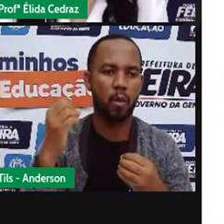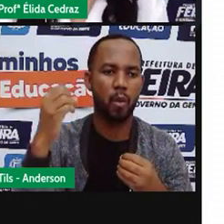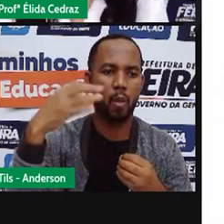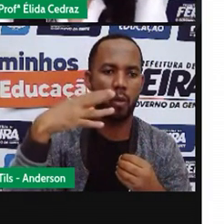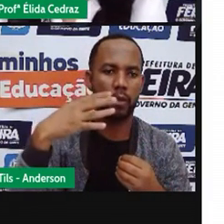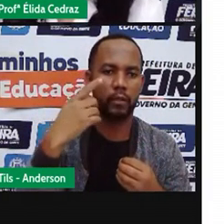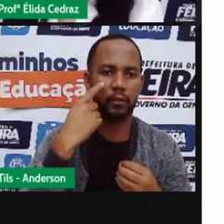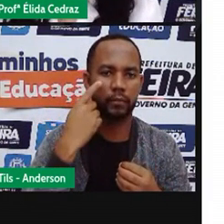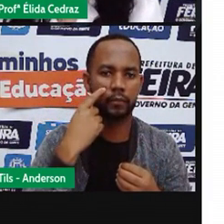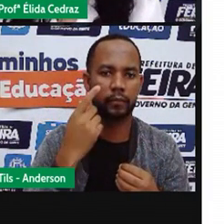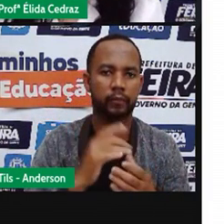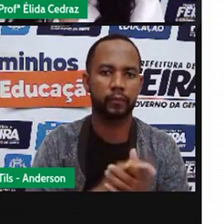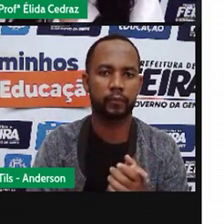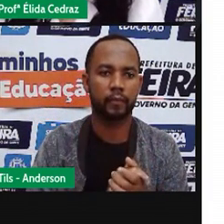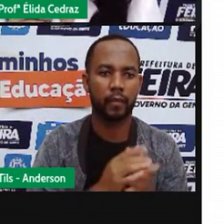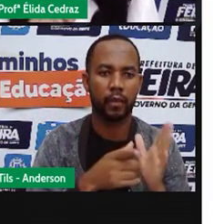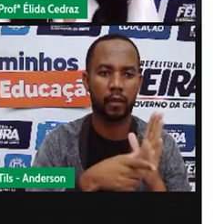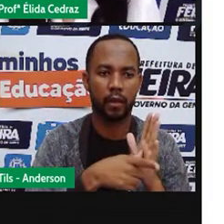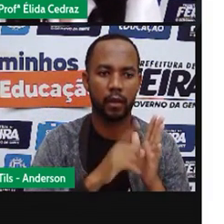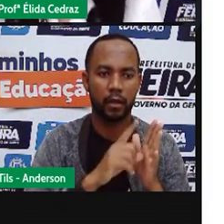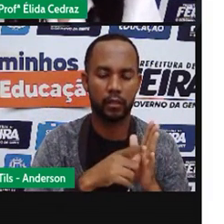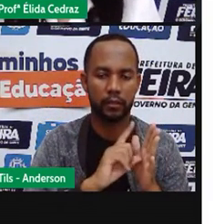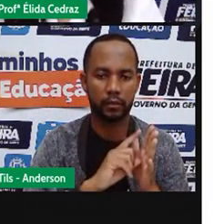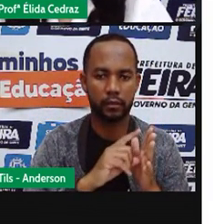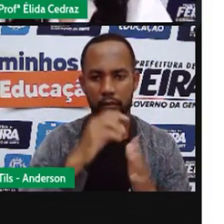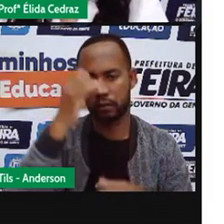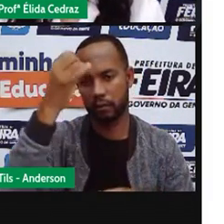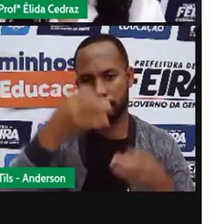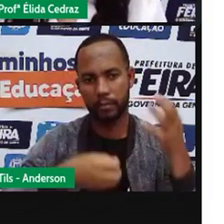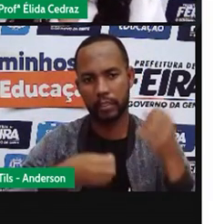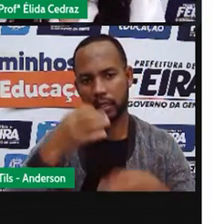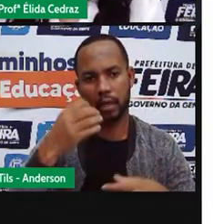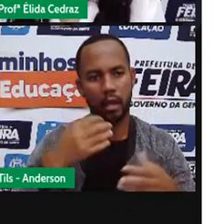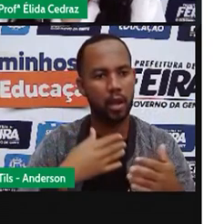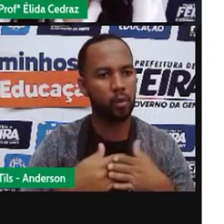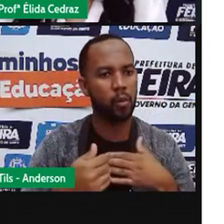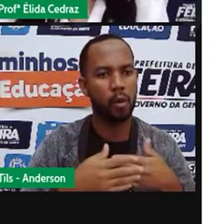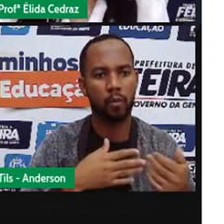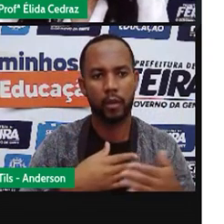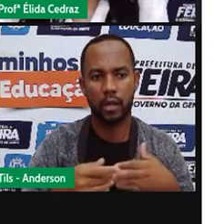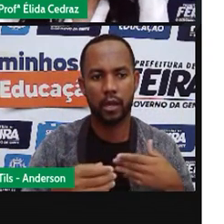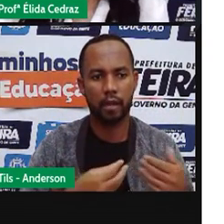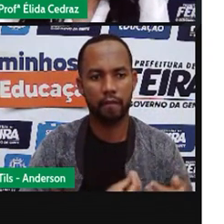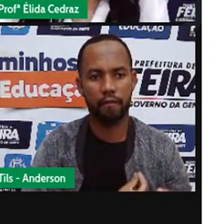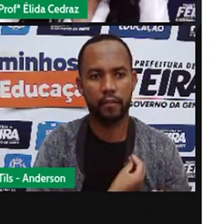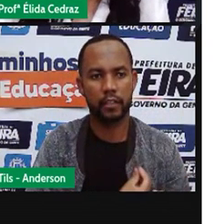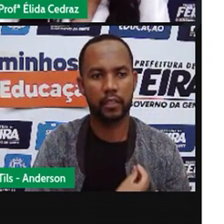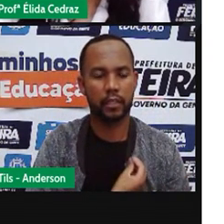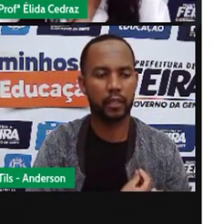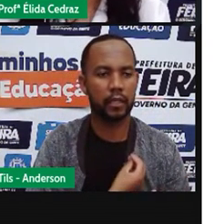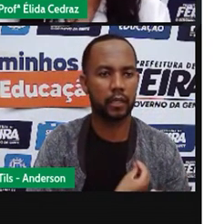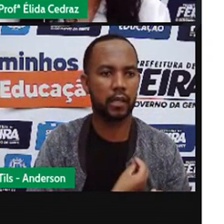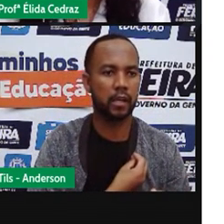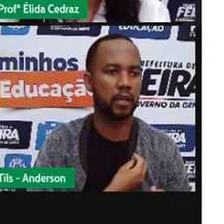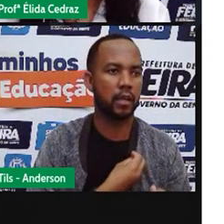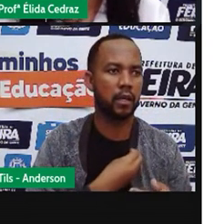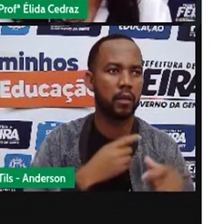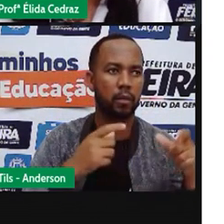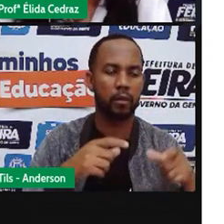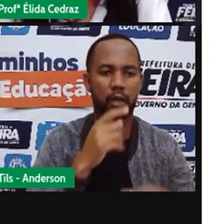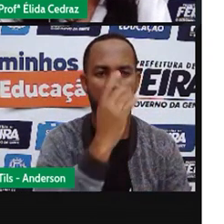Então, antes, deixa eu te falar. Qualquer ser vivo, elemento da natureza ou